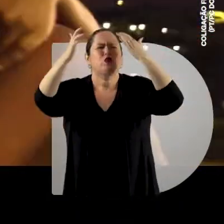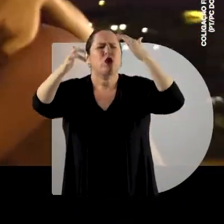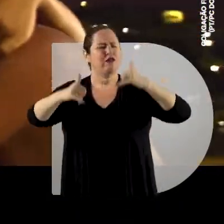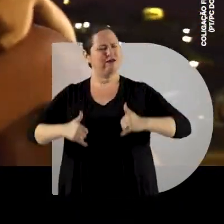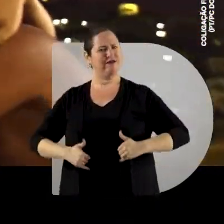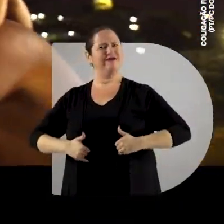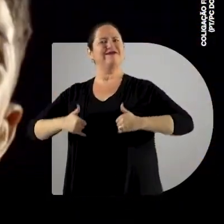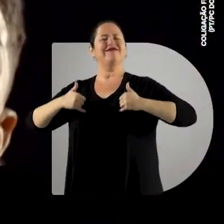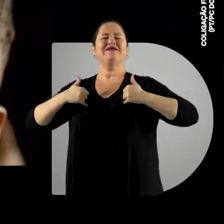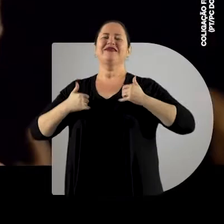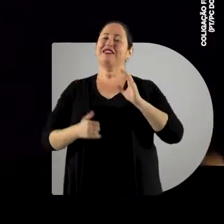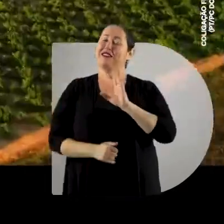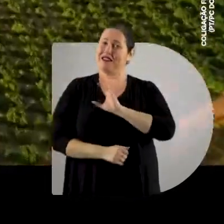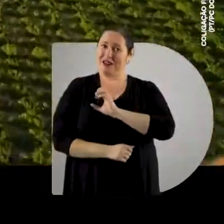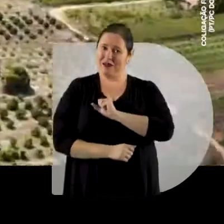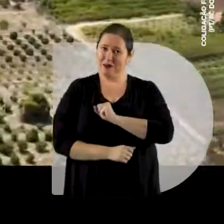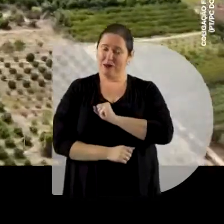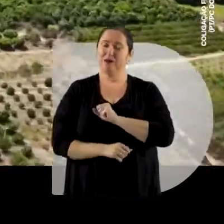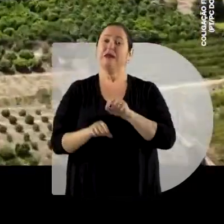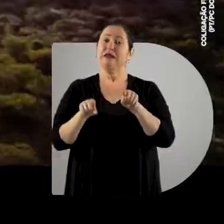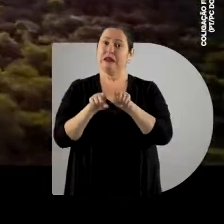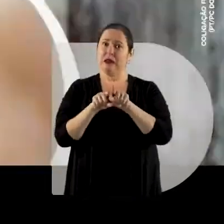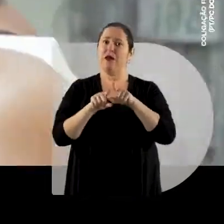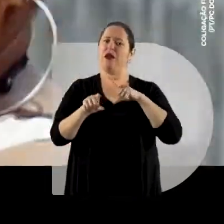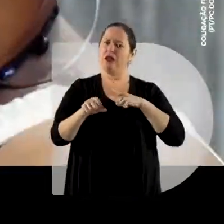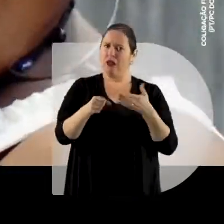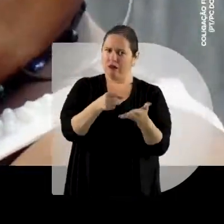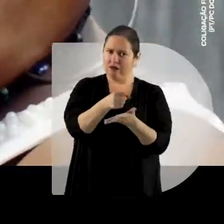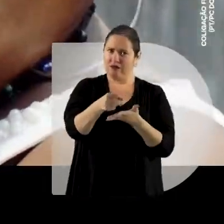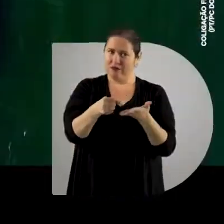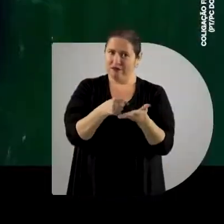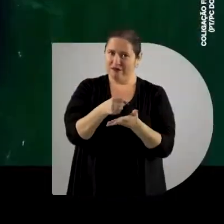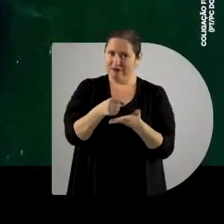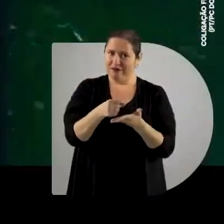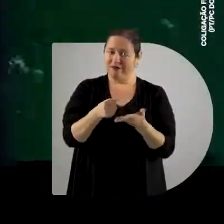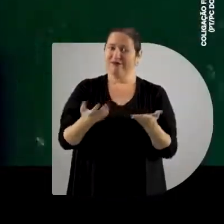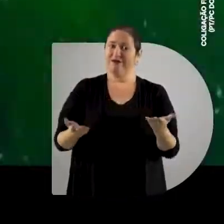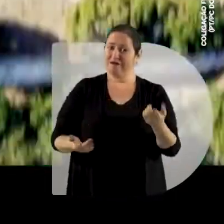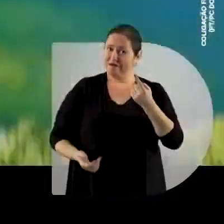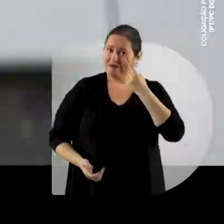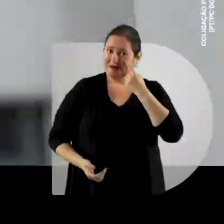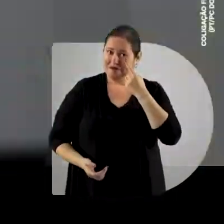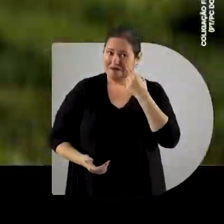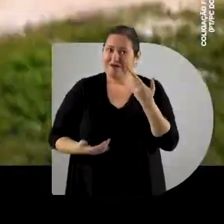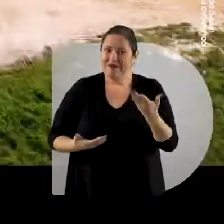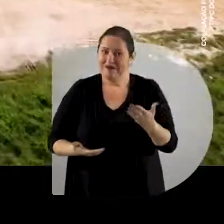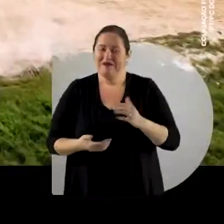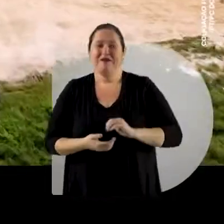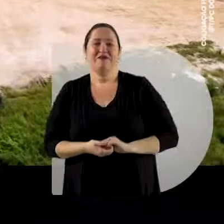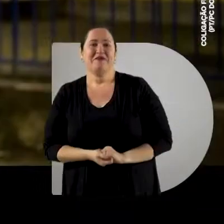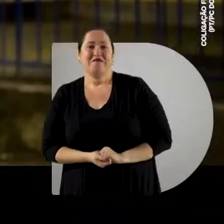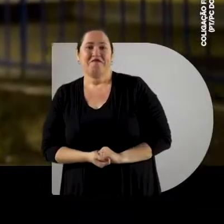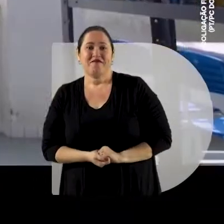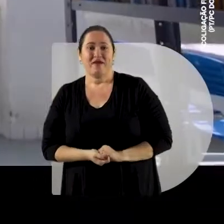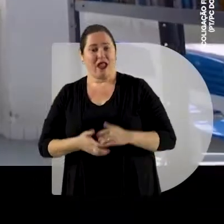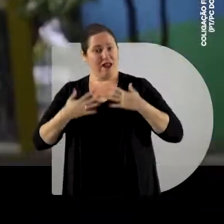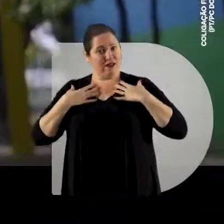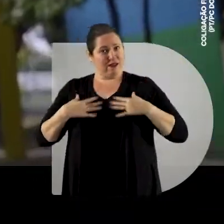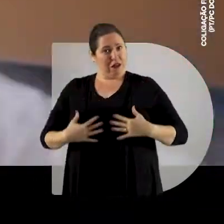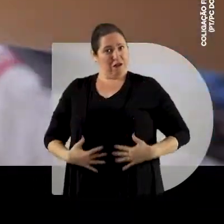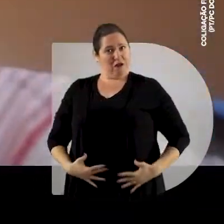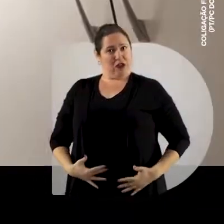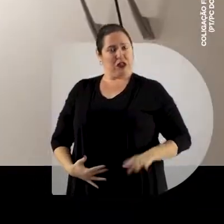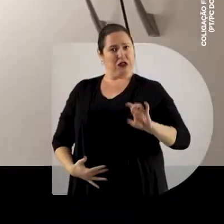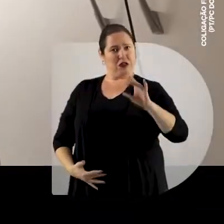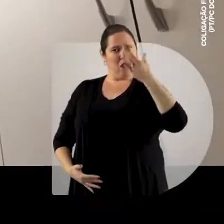orgulho e de afeto Mas também tem um concreto, né? Não? Espia só Essa farda aí